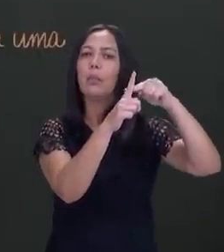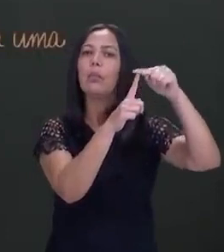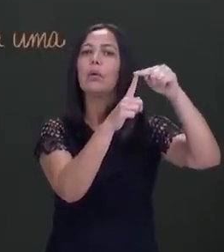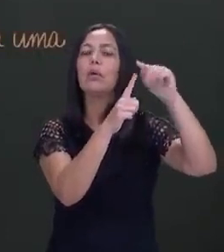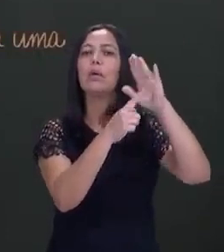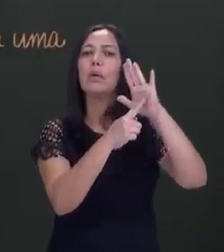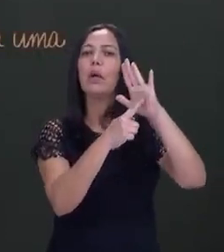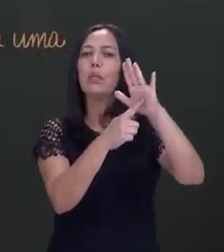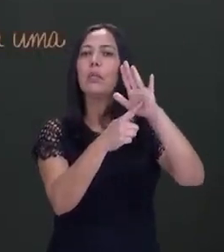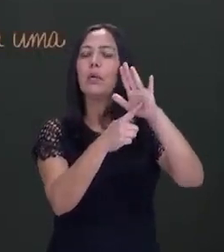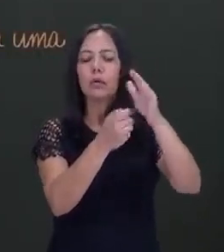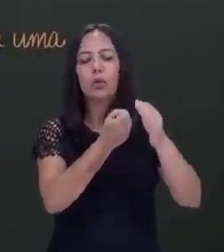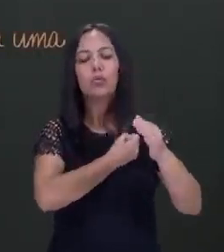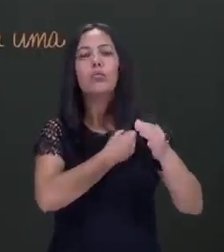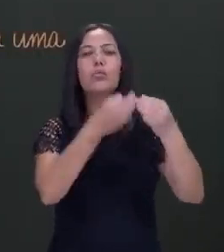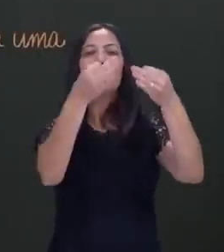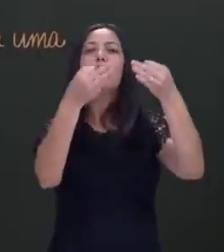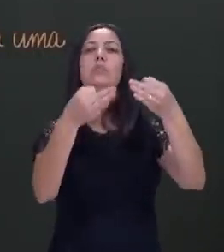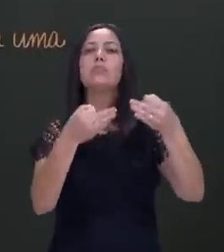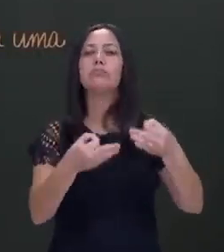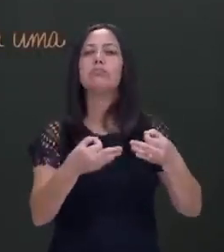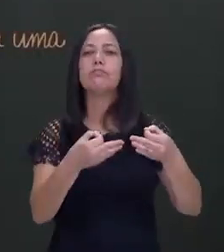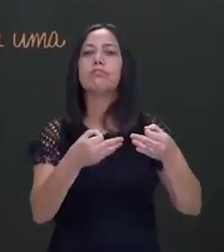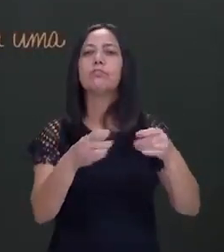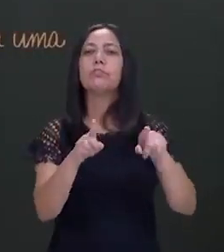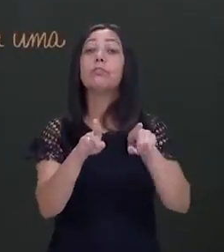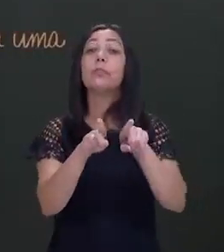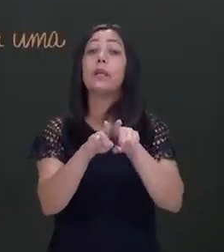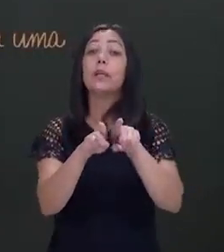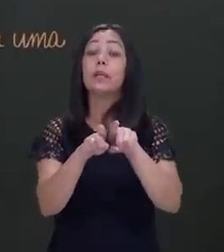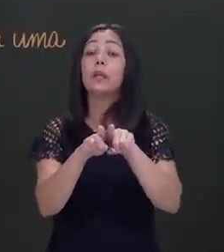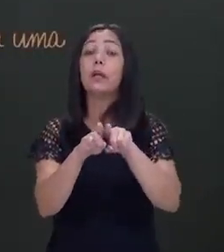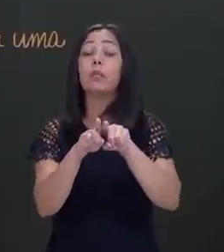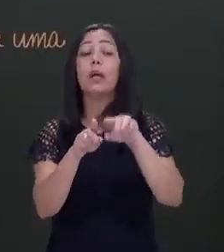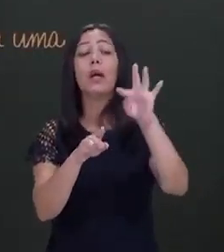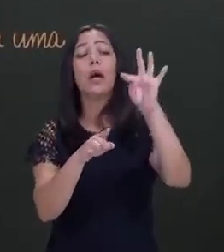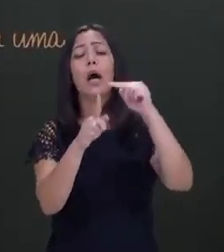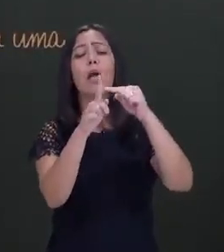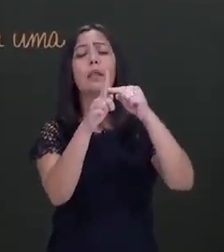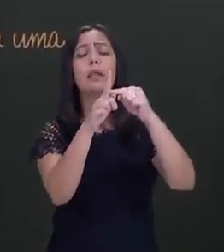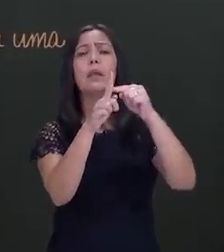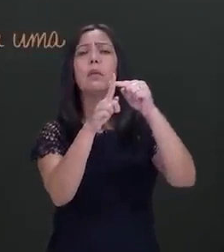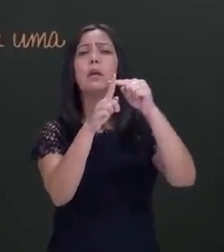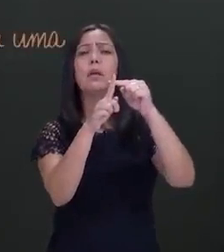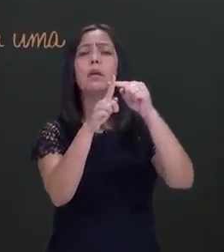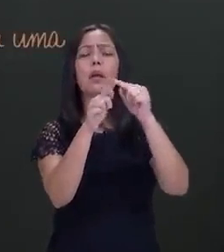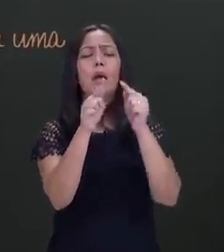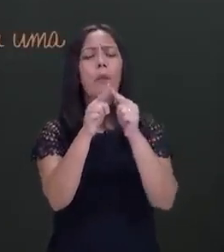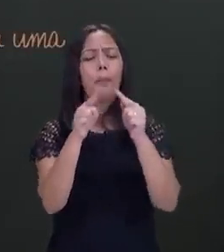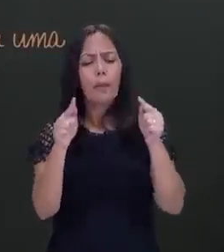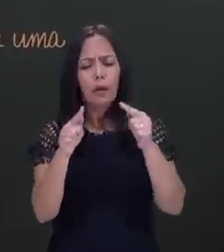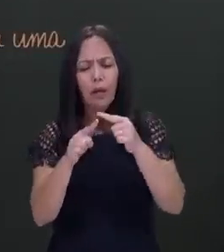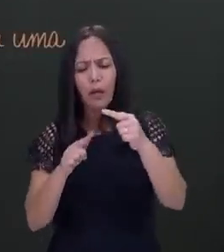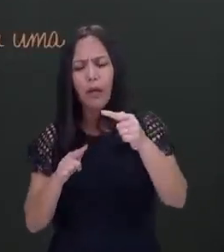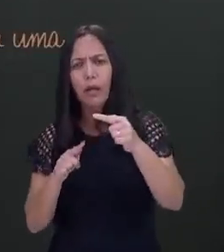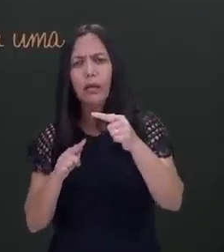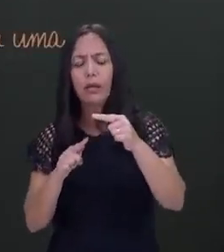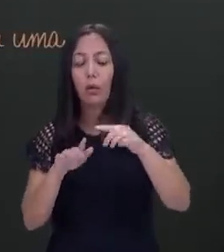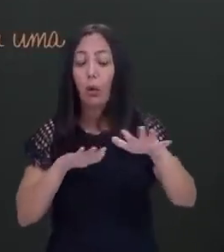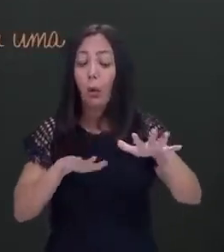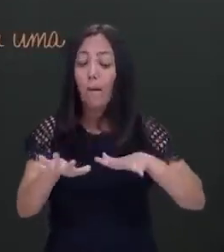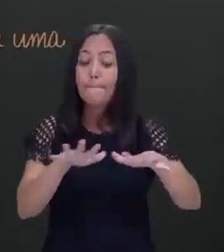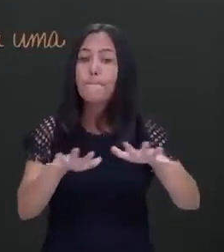peso de precisão. Então, é uma grandeza escalar. E ela mede o quê? O que a temperatura, ela mede? Ela mede, na real, o grau de